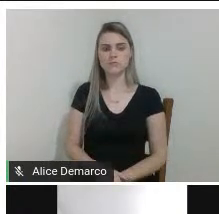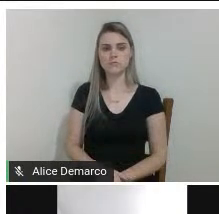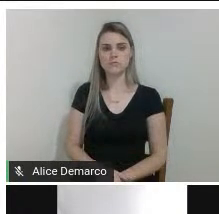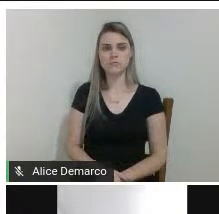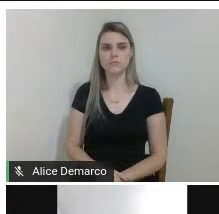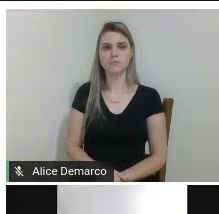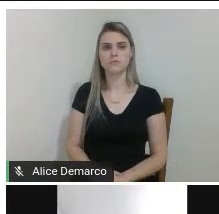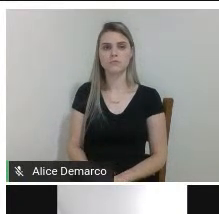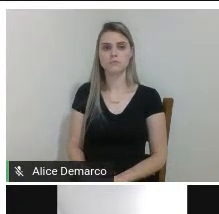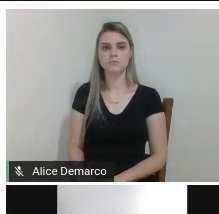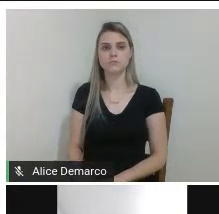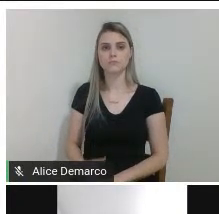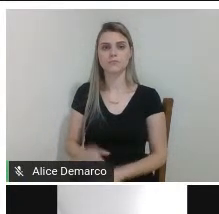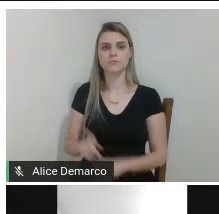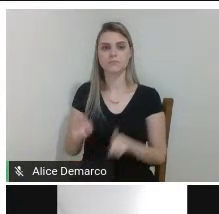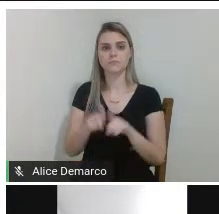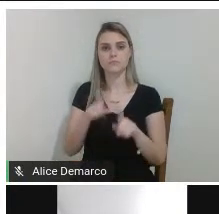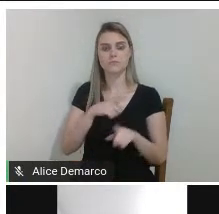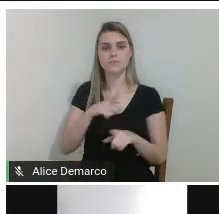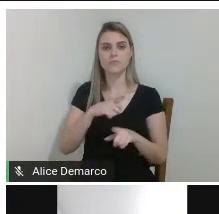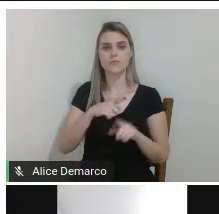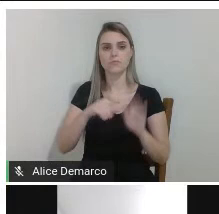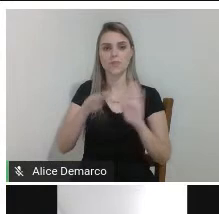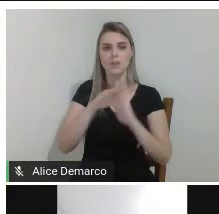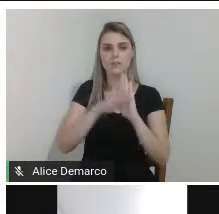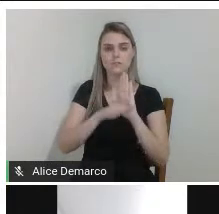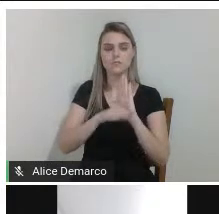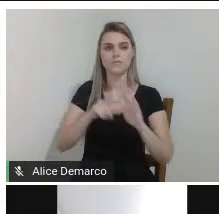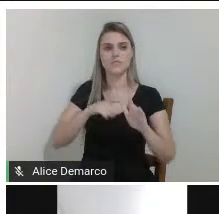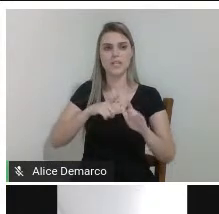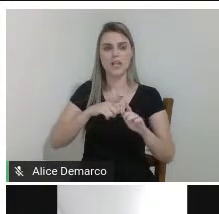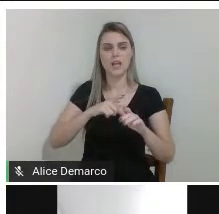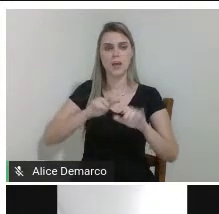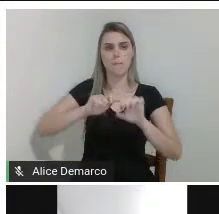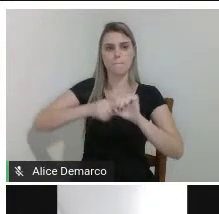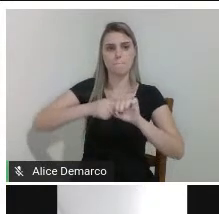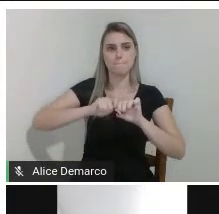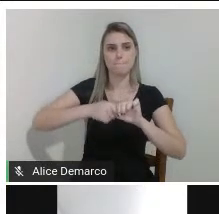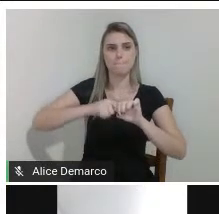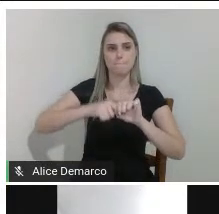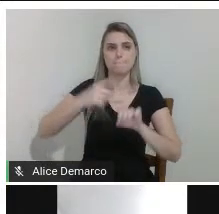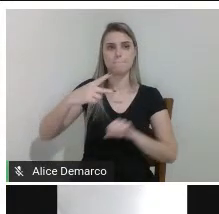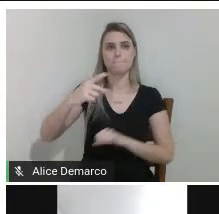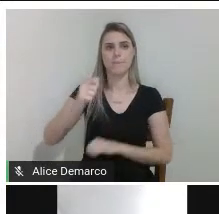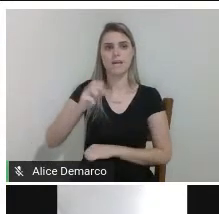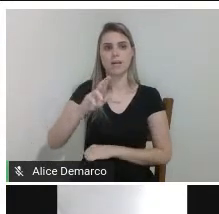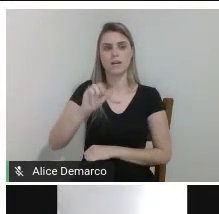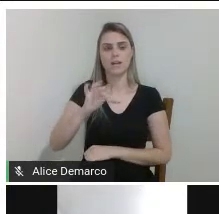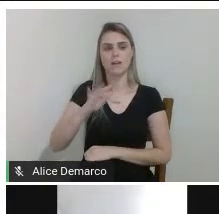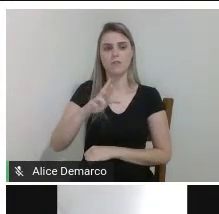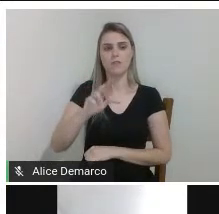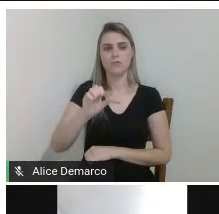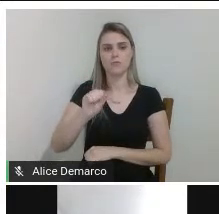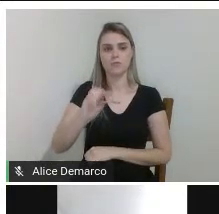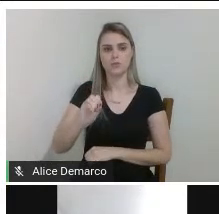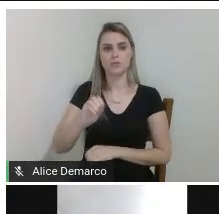aqui nós temos o slide com as listas dos parafusos será usado o parafuso atarachante de Philips